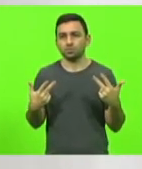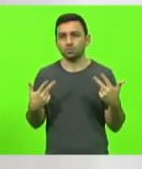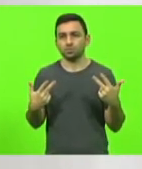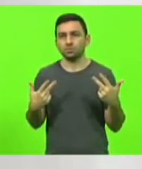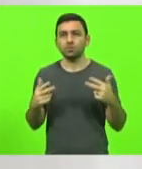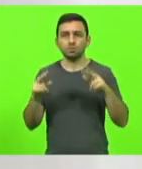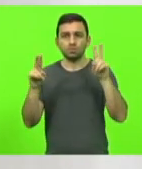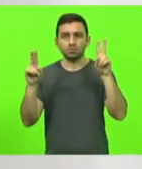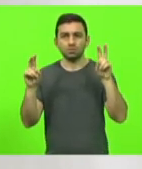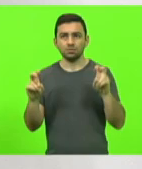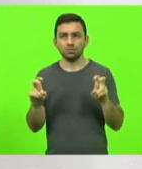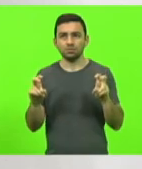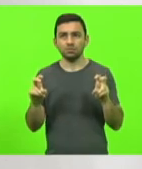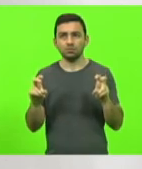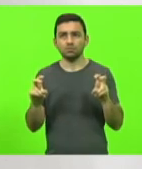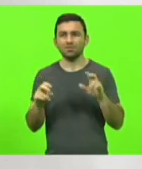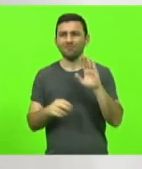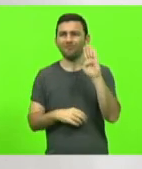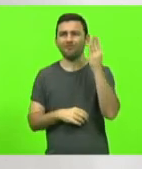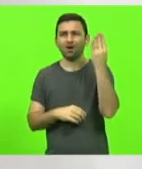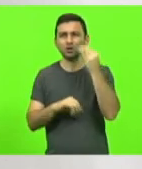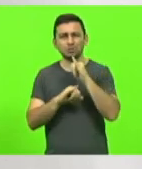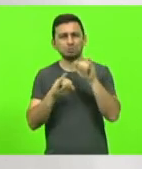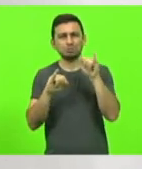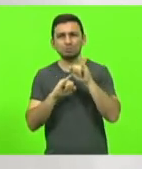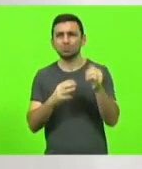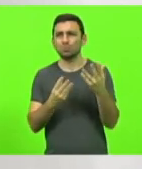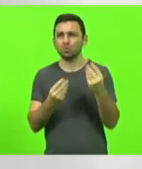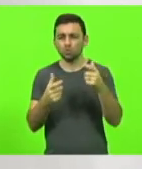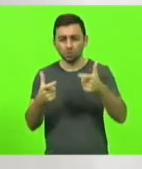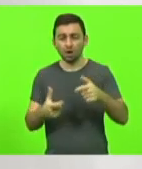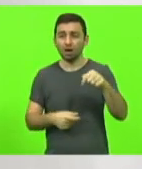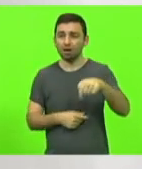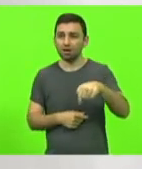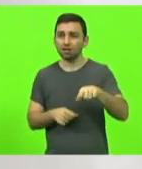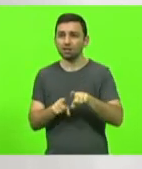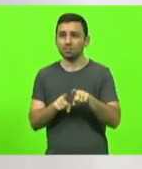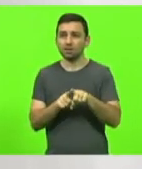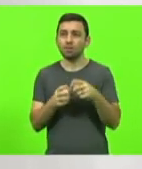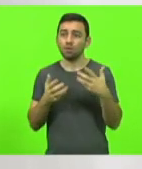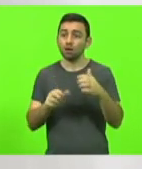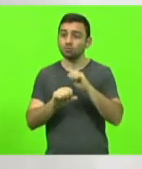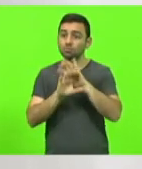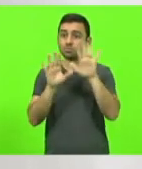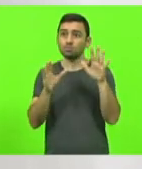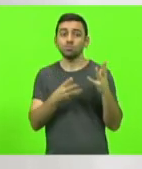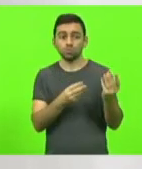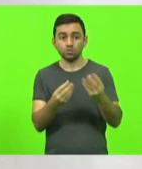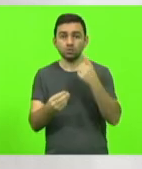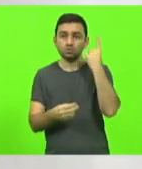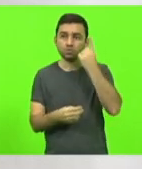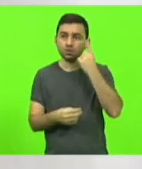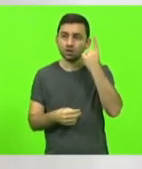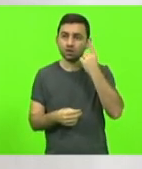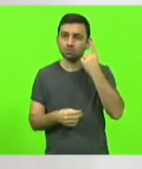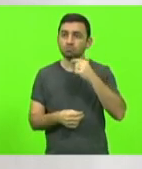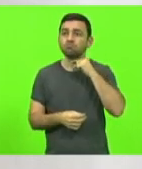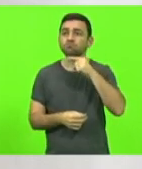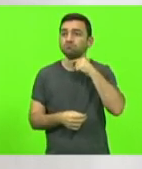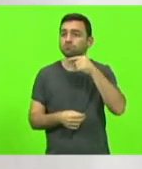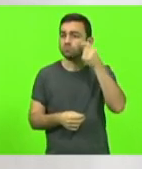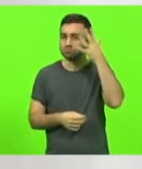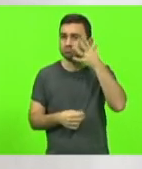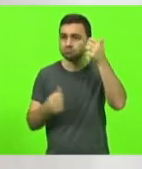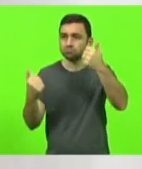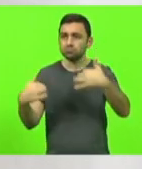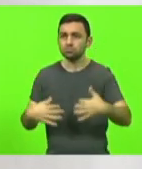assunto teve muito fake news na mídia, inclusive aqui local, e eu queria esclarecer o ponto de vista de diversos deputados que não tiveram a possibilidade de se manifestar.